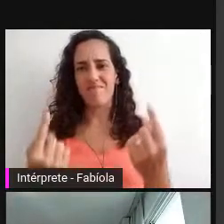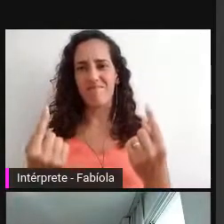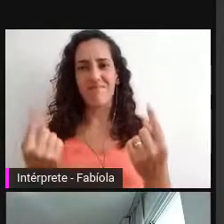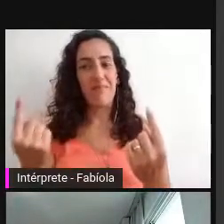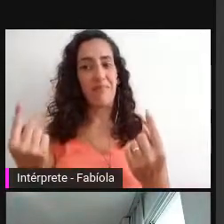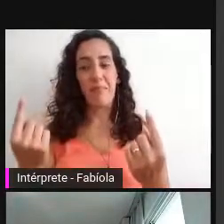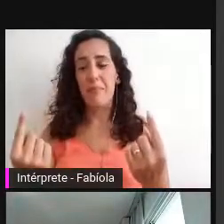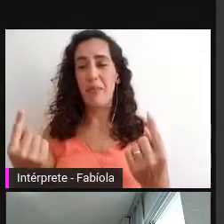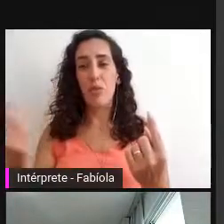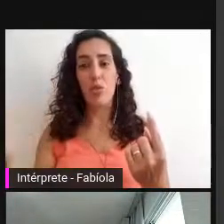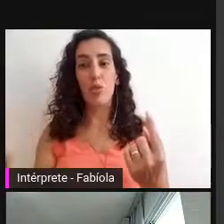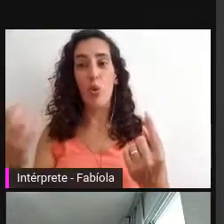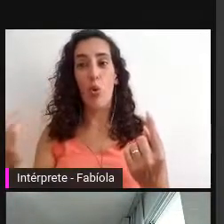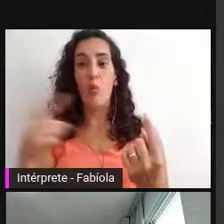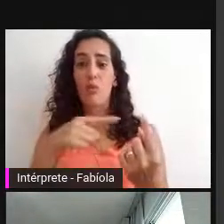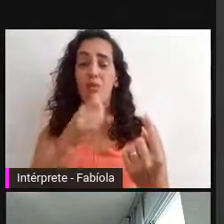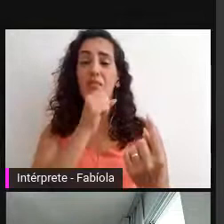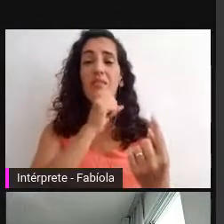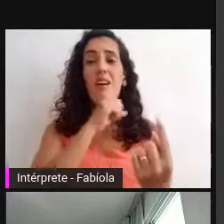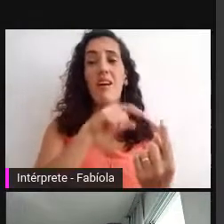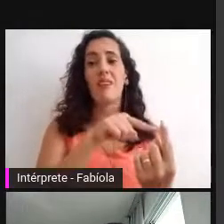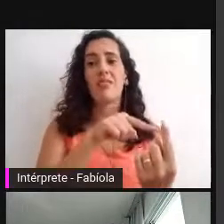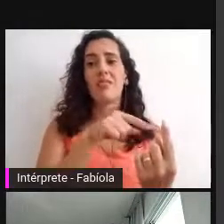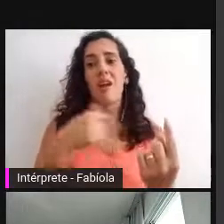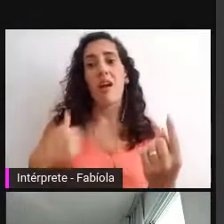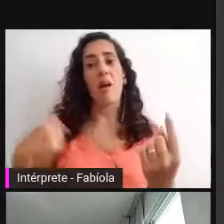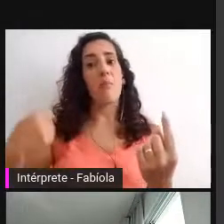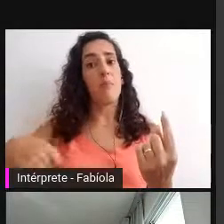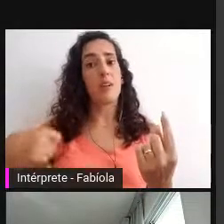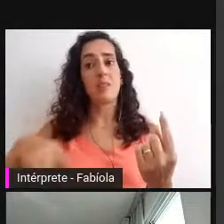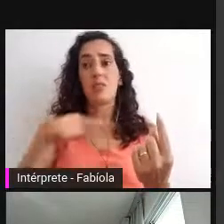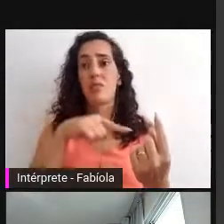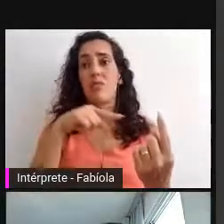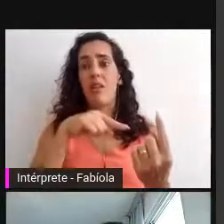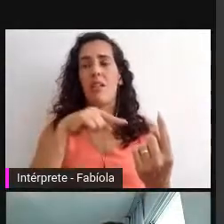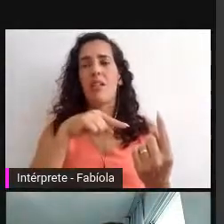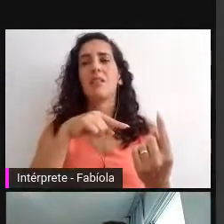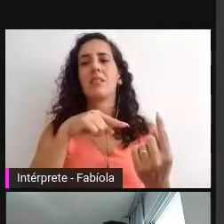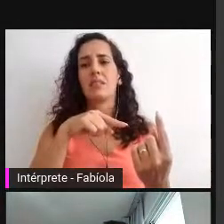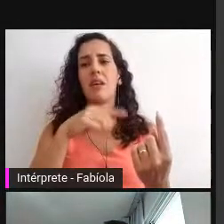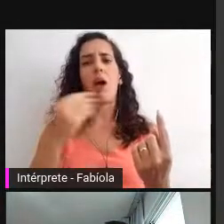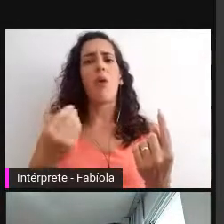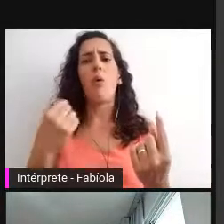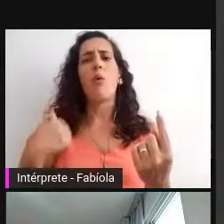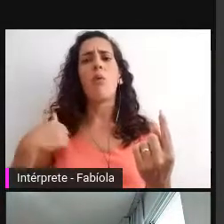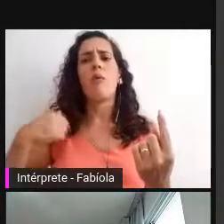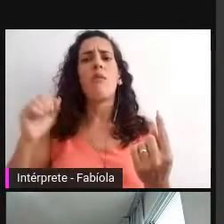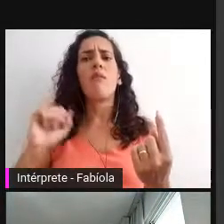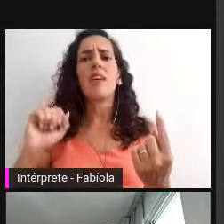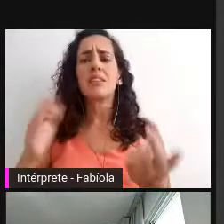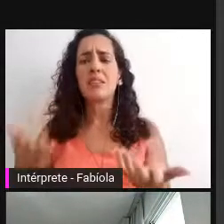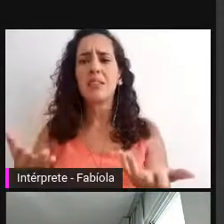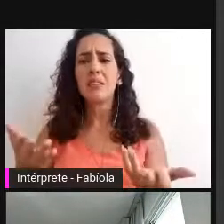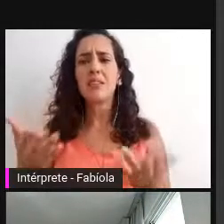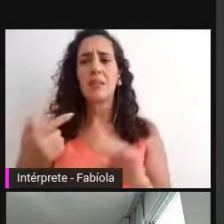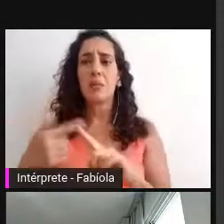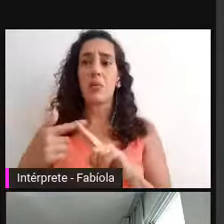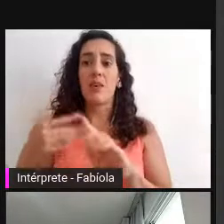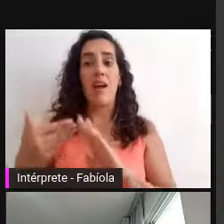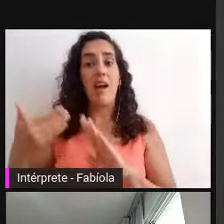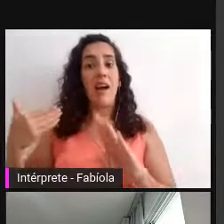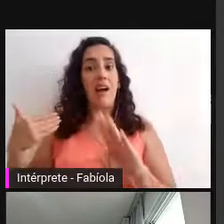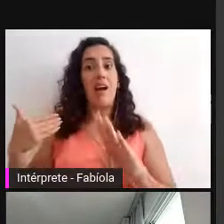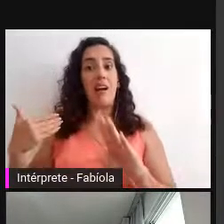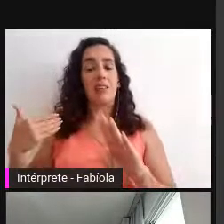nesse objeto digital. E essa atuação, até então, antes da PDS, da preservação